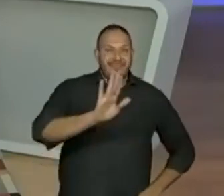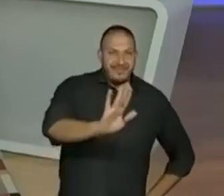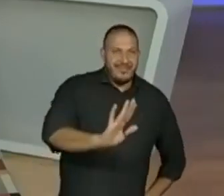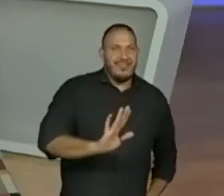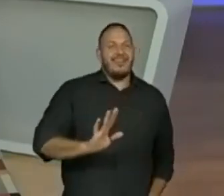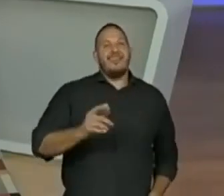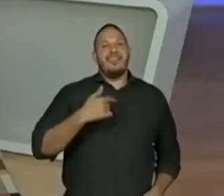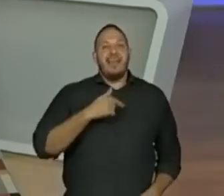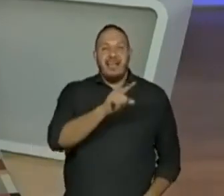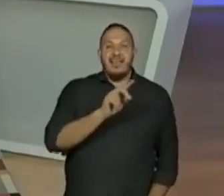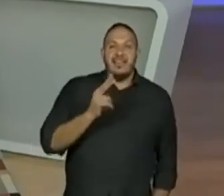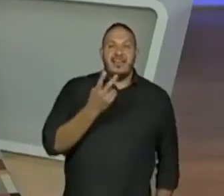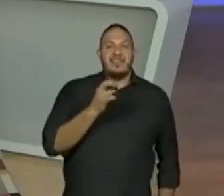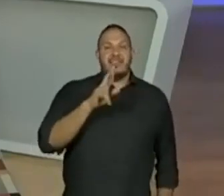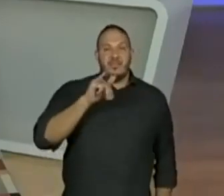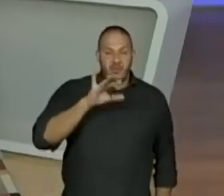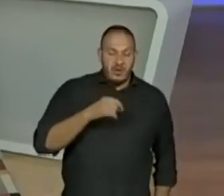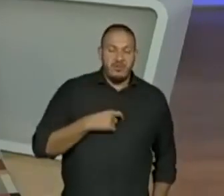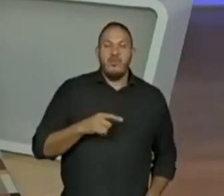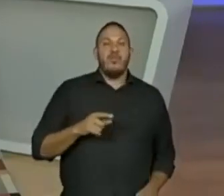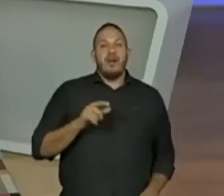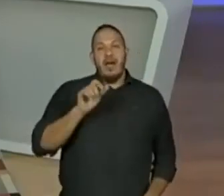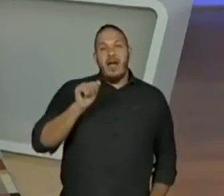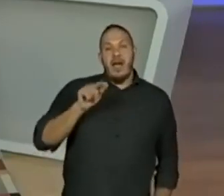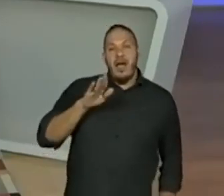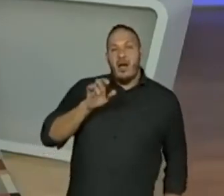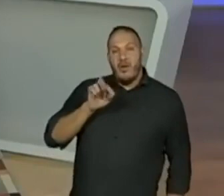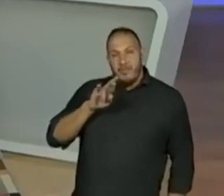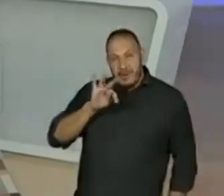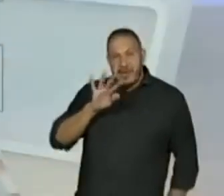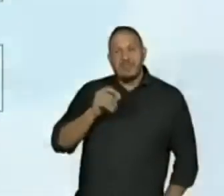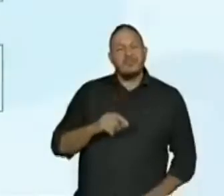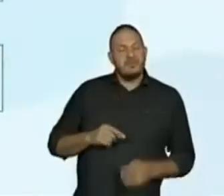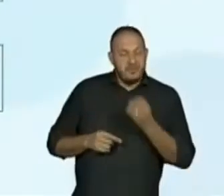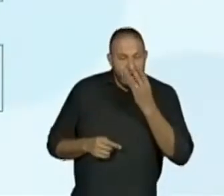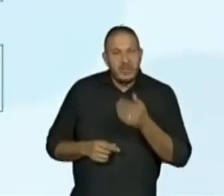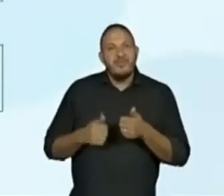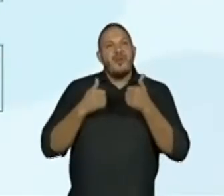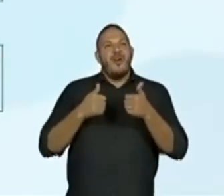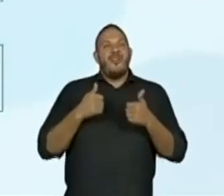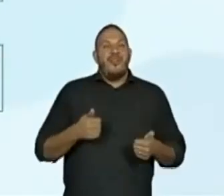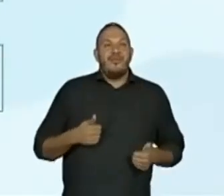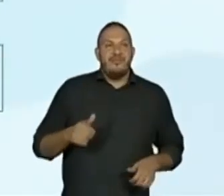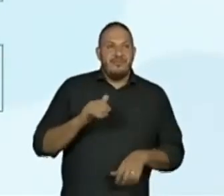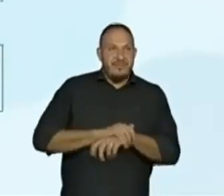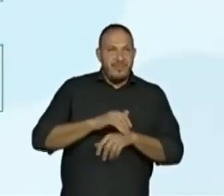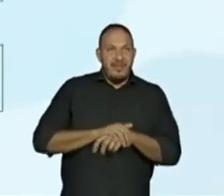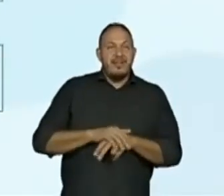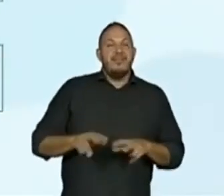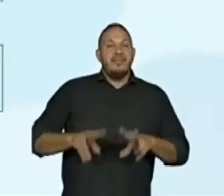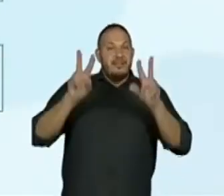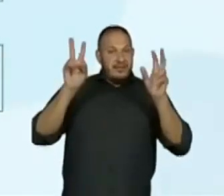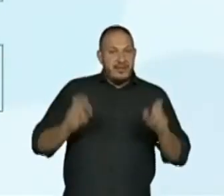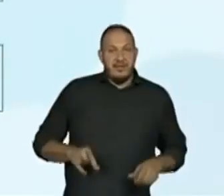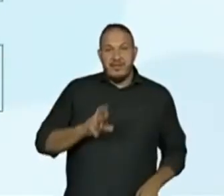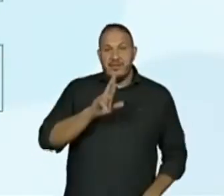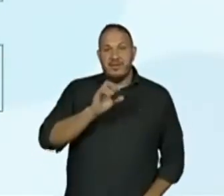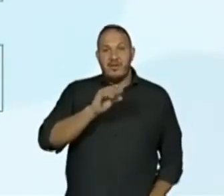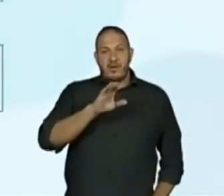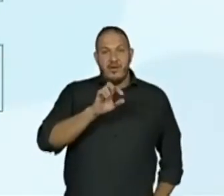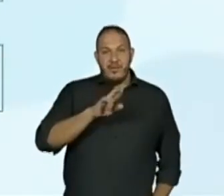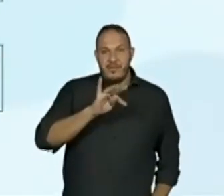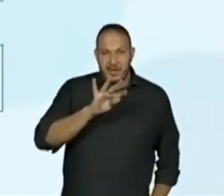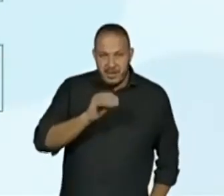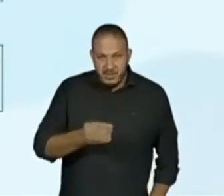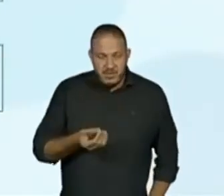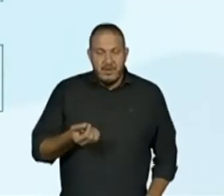Assina o heterônimo Alberto Caeiro. Muito bom. Olha aqui, ó. O autor é Alberto Caeiro,